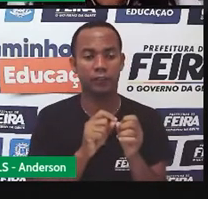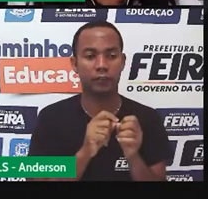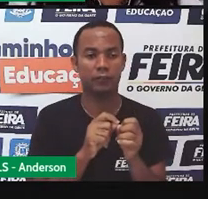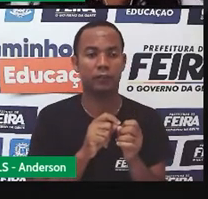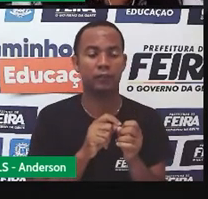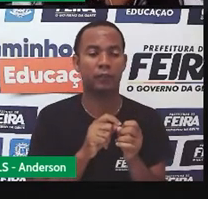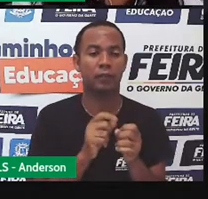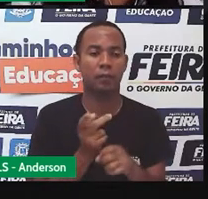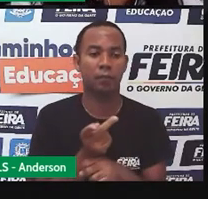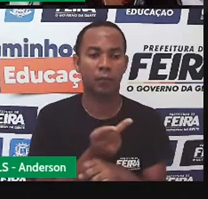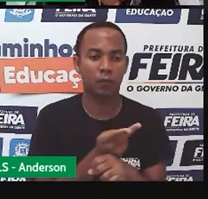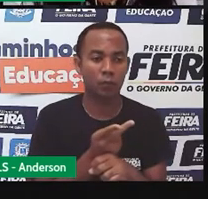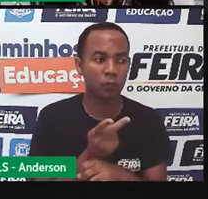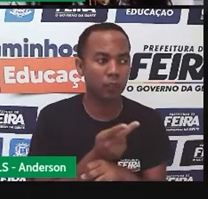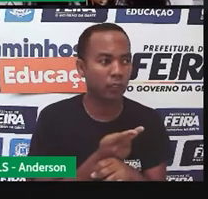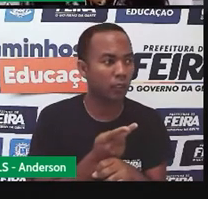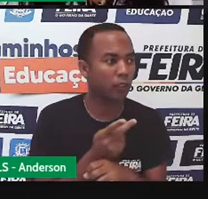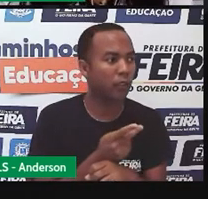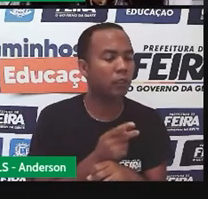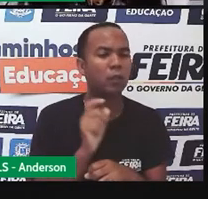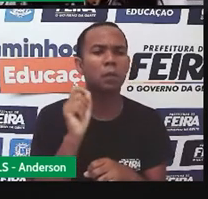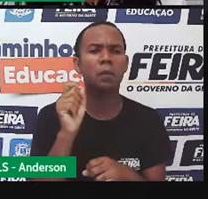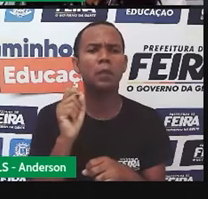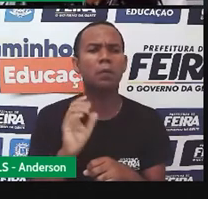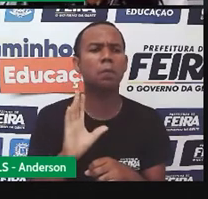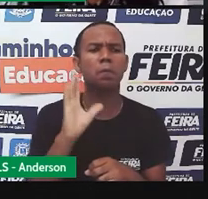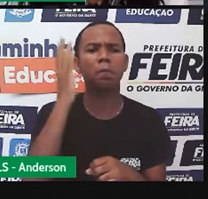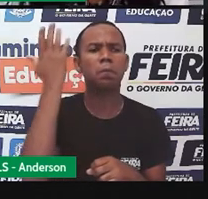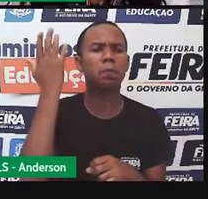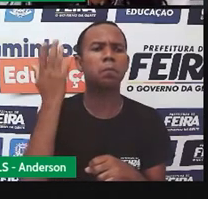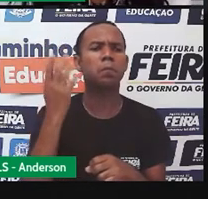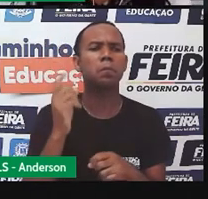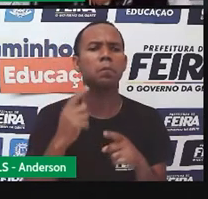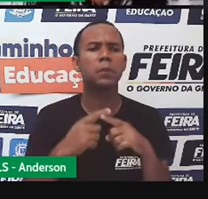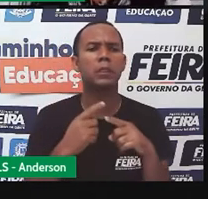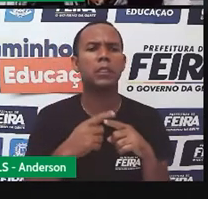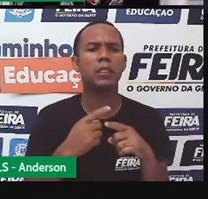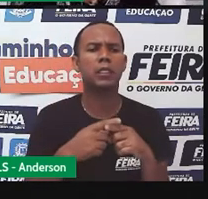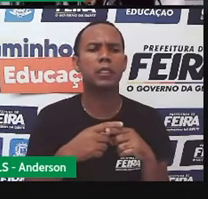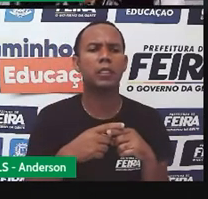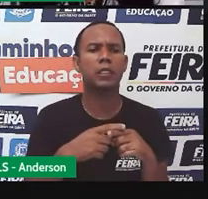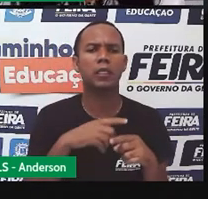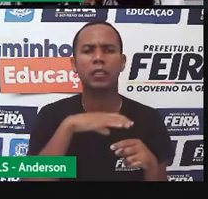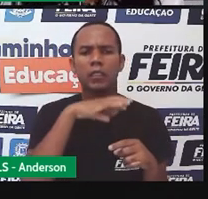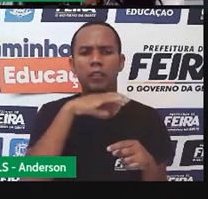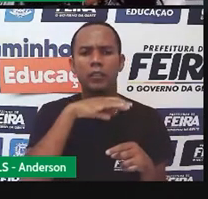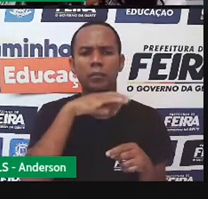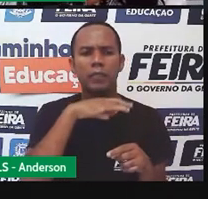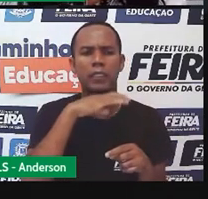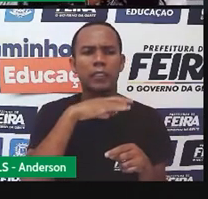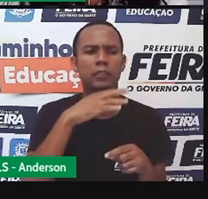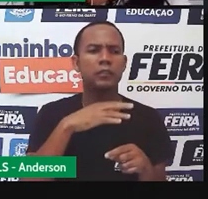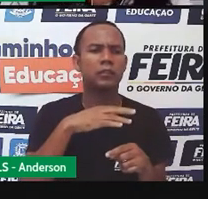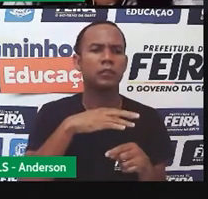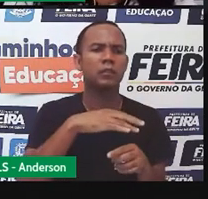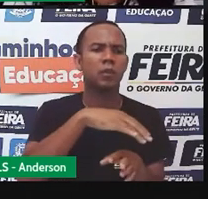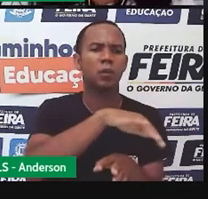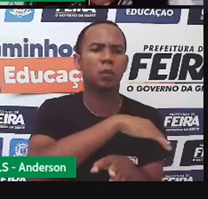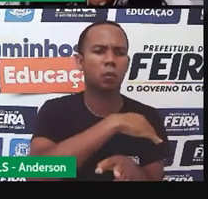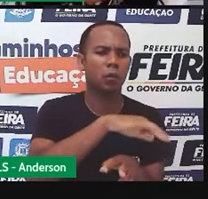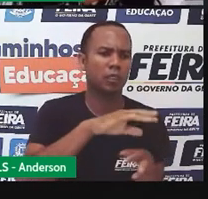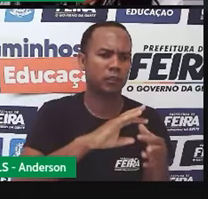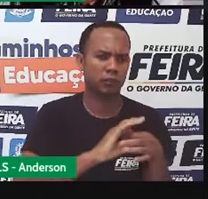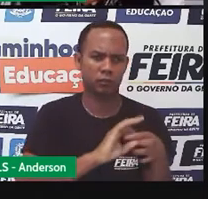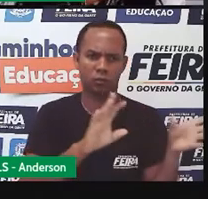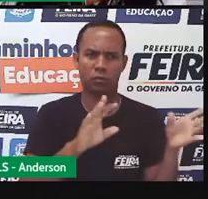saber o motivo. Por que que eles estavam soltos? Por que que eles foram abandonados? Como é que